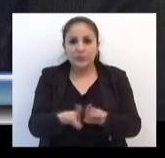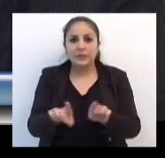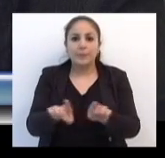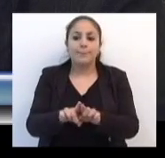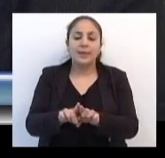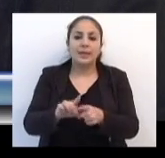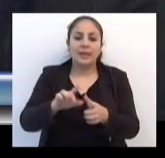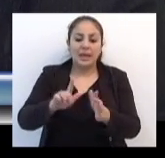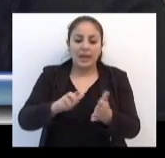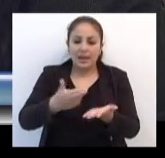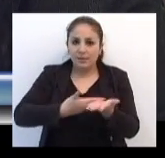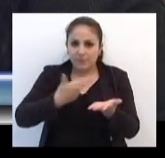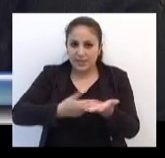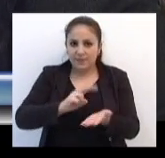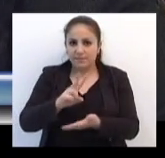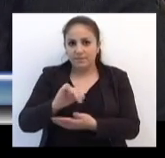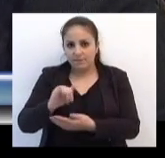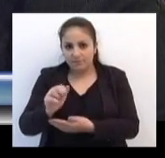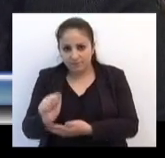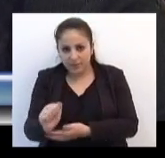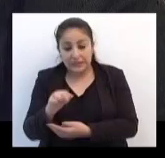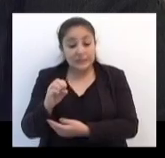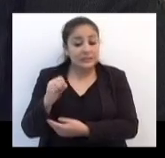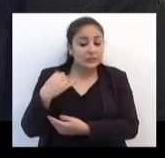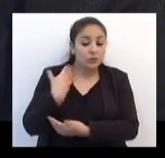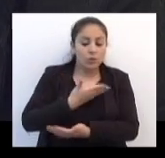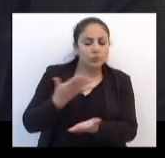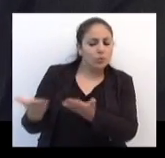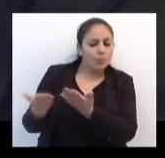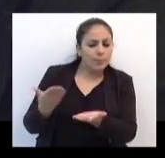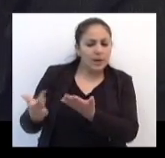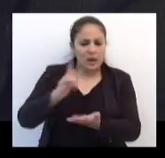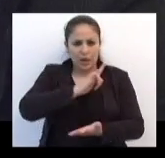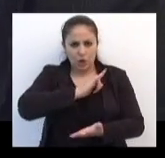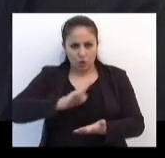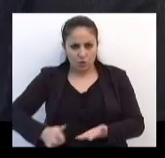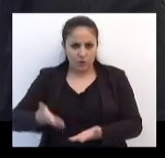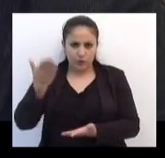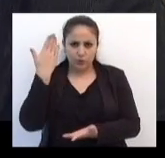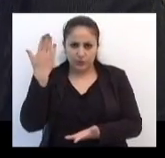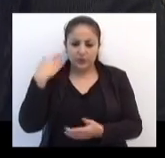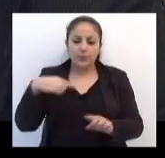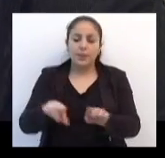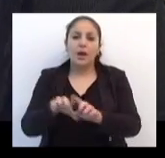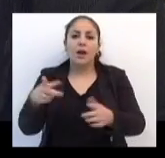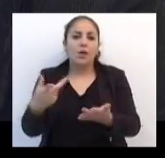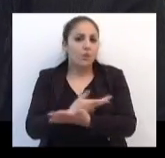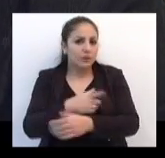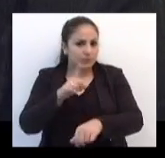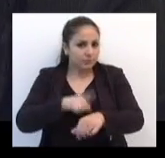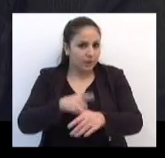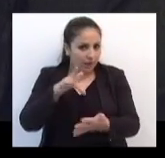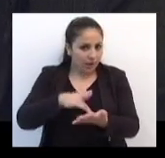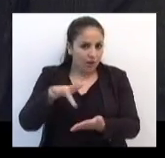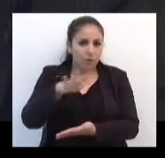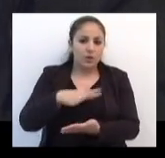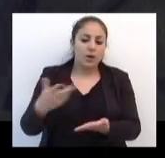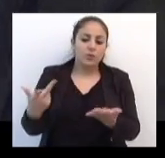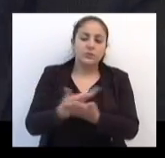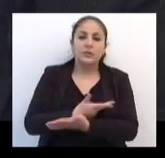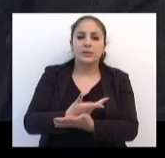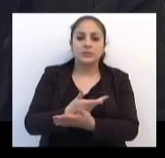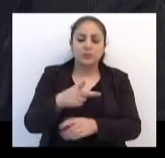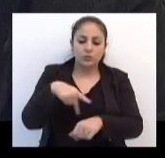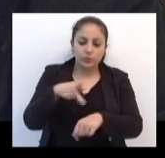formos fazer comparativos com governos anteriores e com a situação real do que acontece no país, nós vamos também